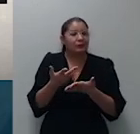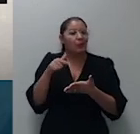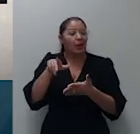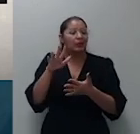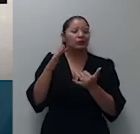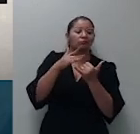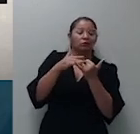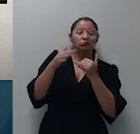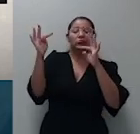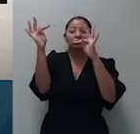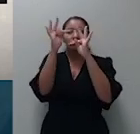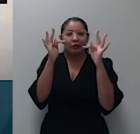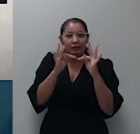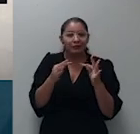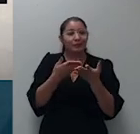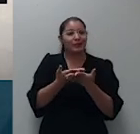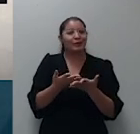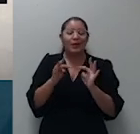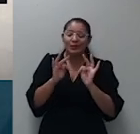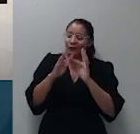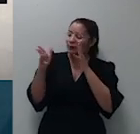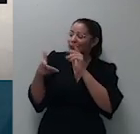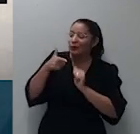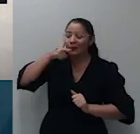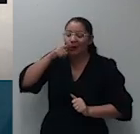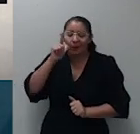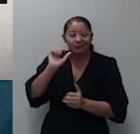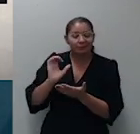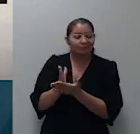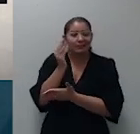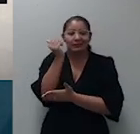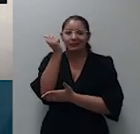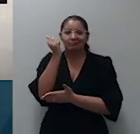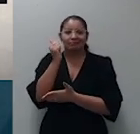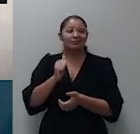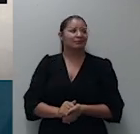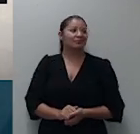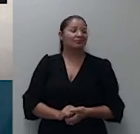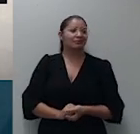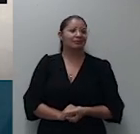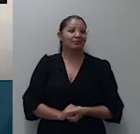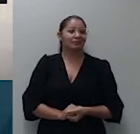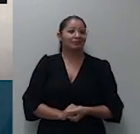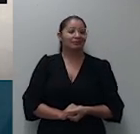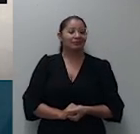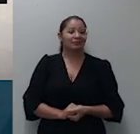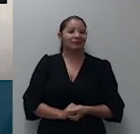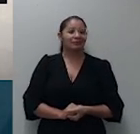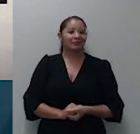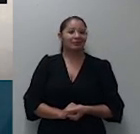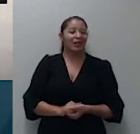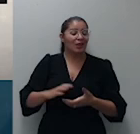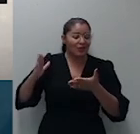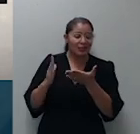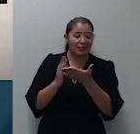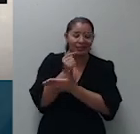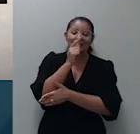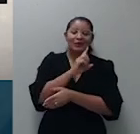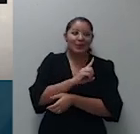mas todas superadas e vencidas vencida a pauta estamos em dia com os nossos